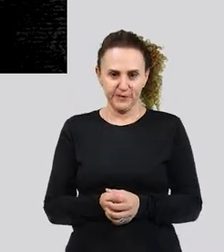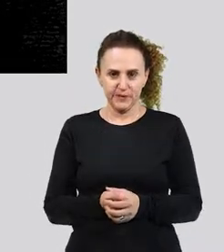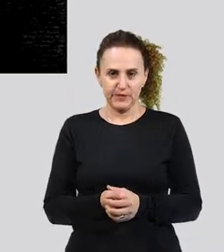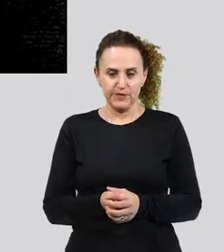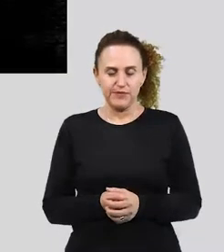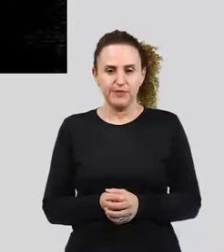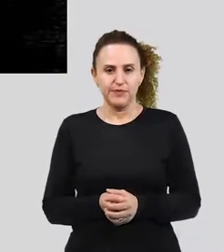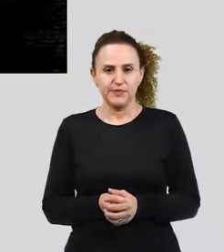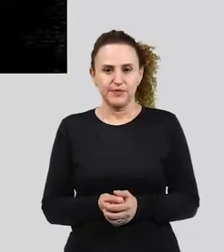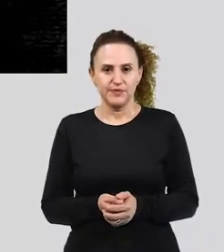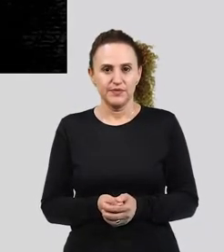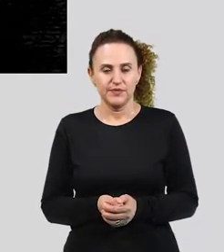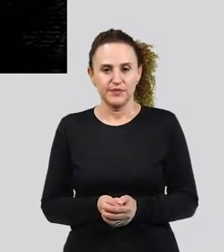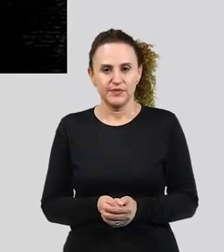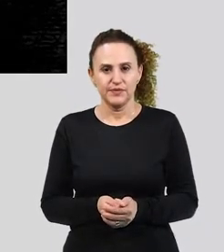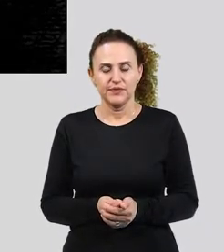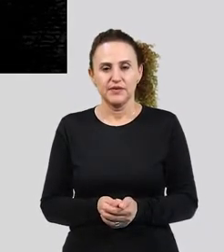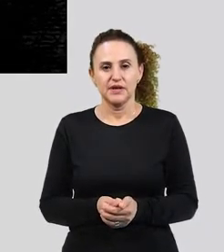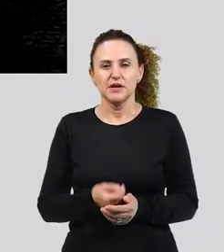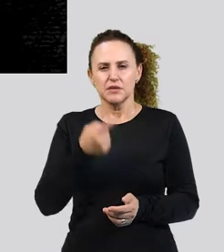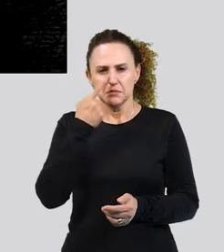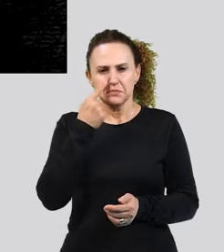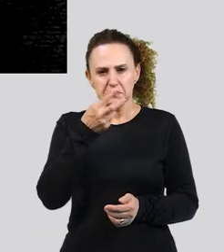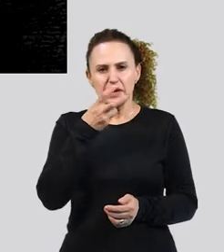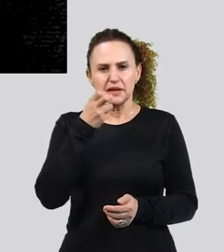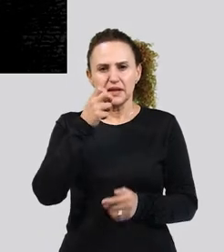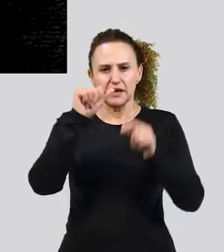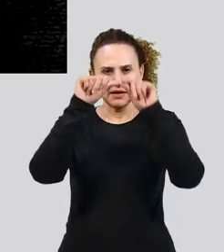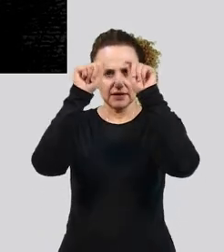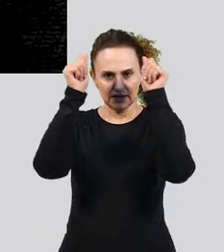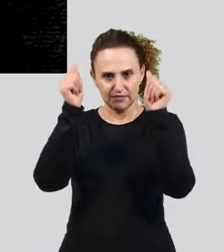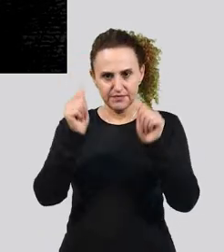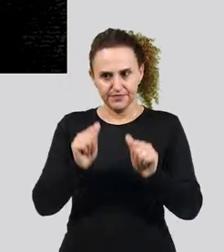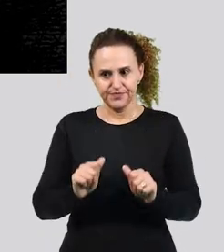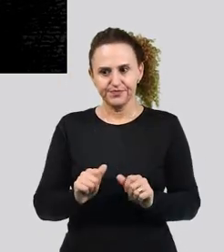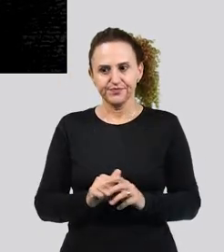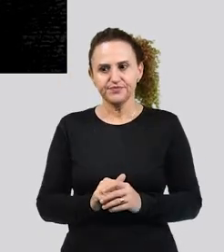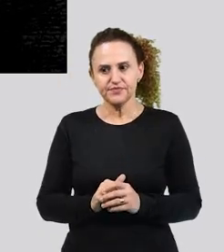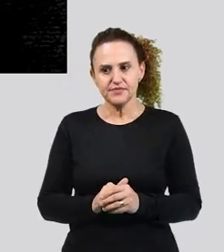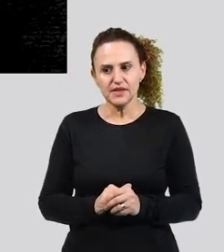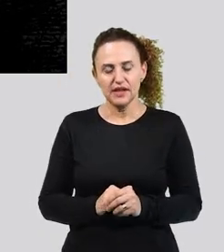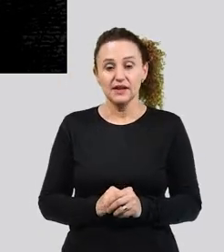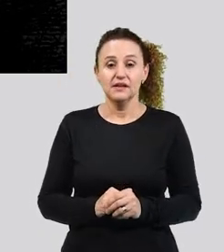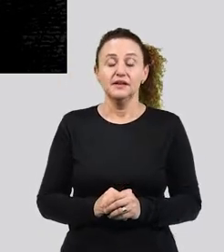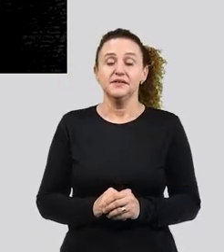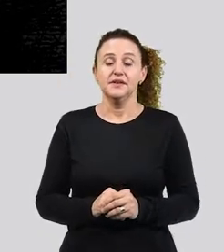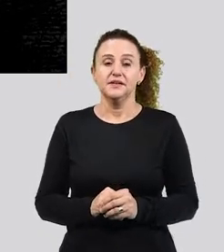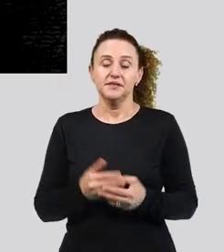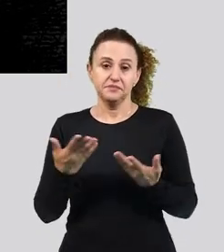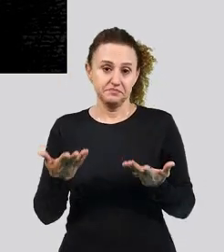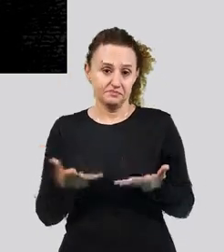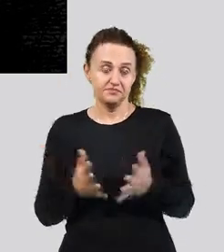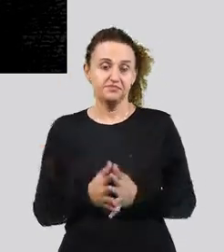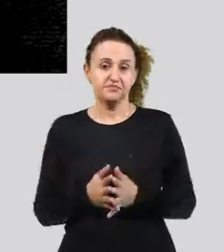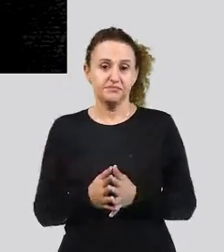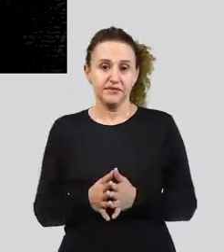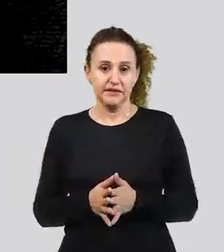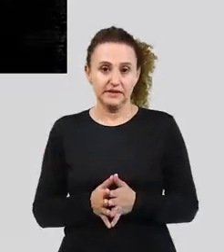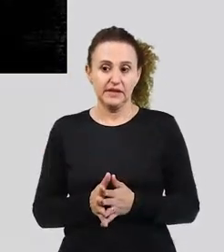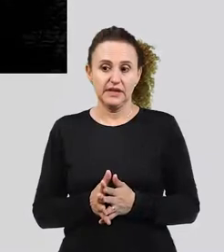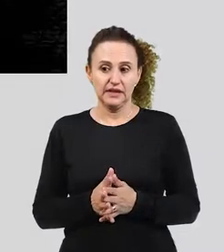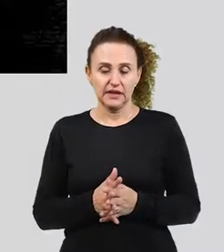A outra imagem que você vê a carteira, que é a carteira de dinheiro,